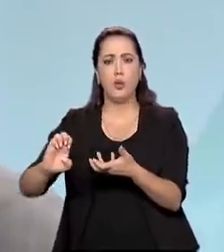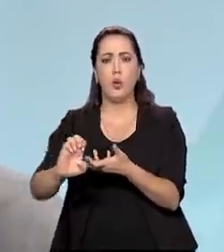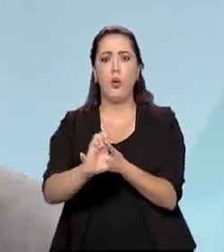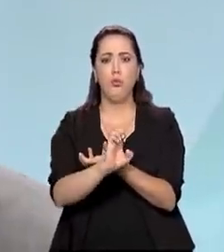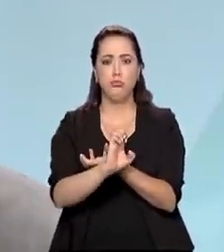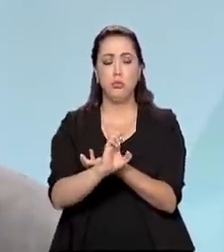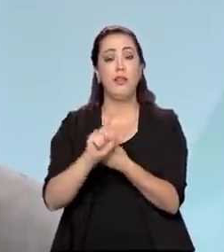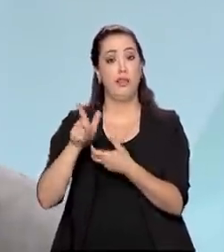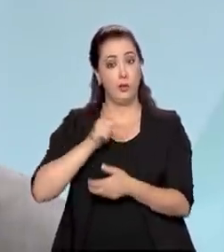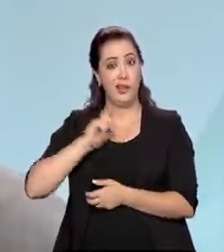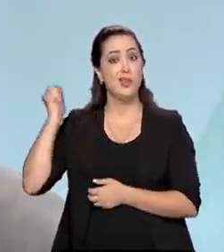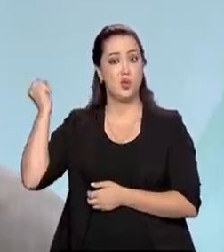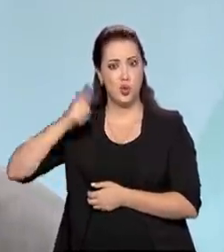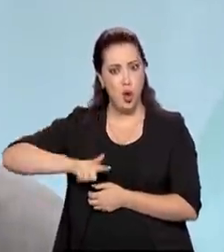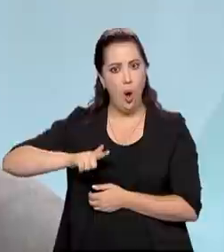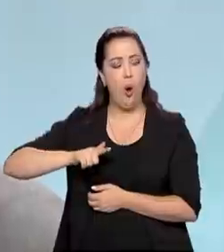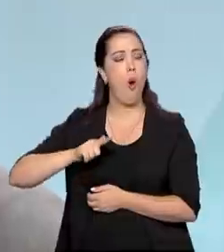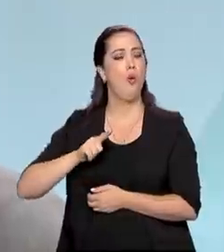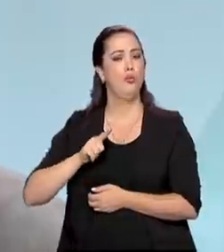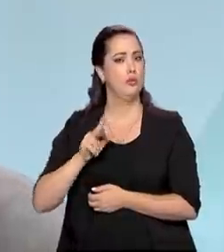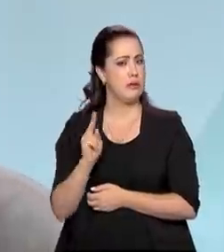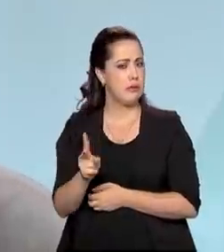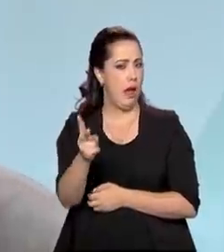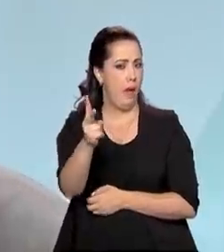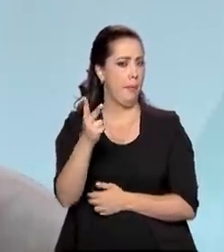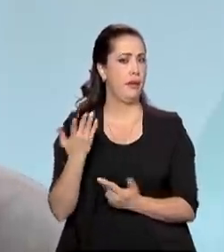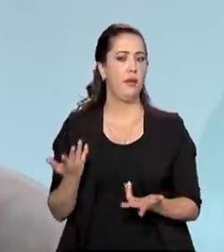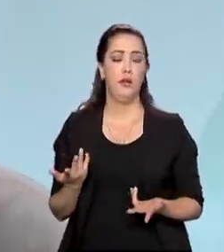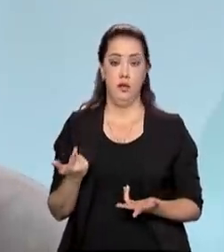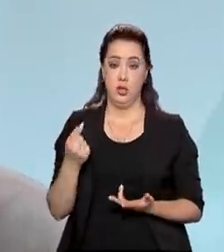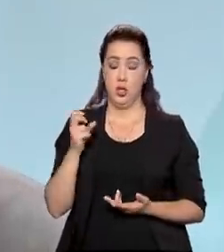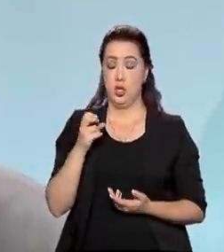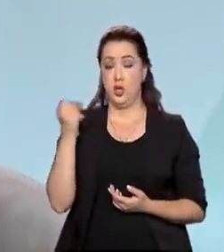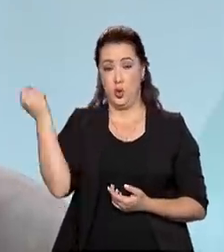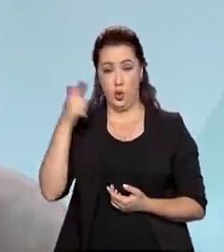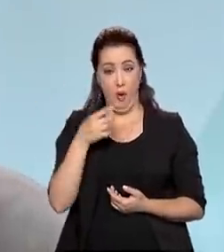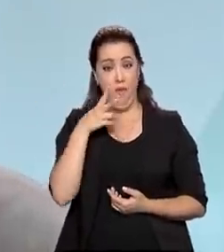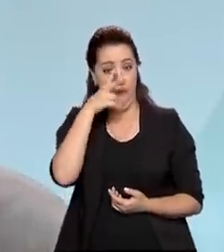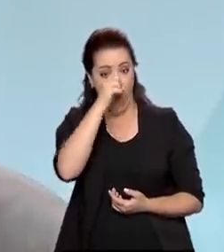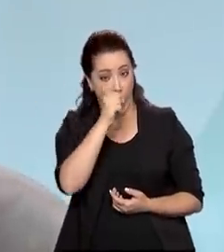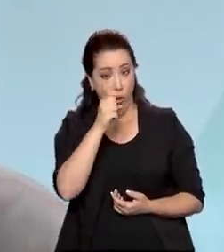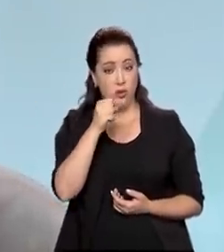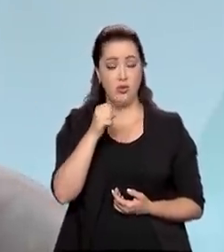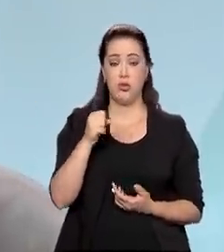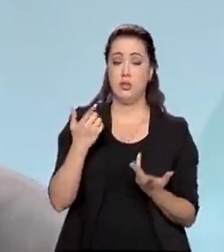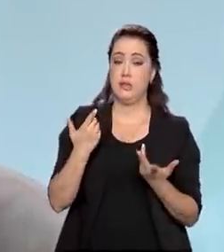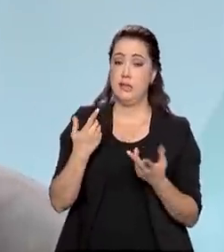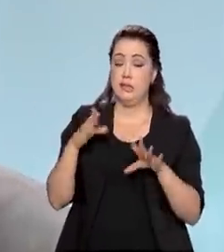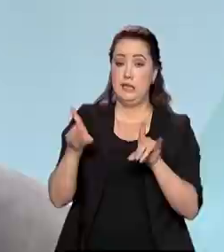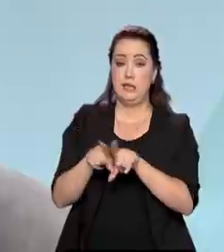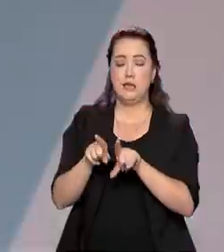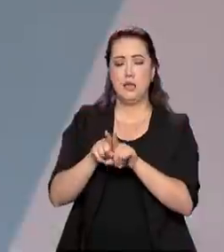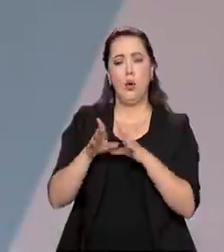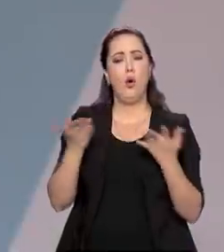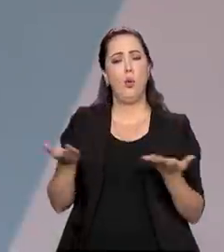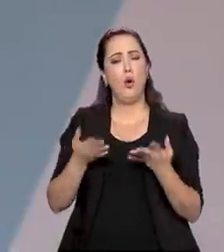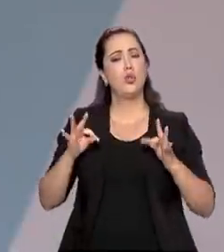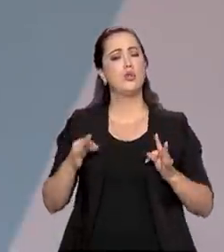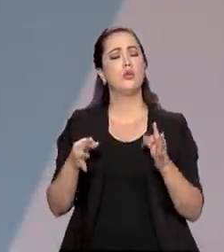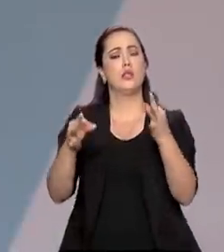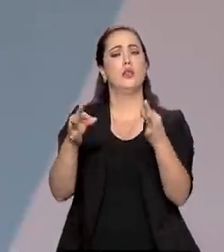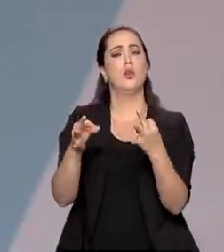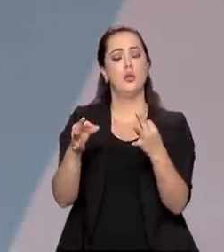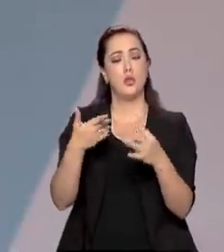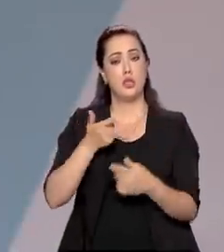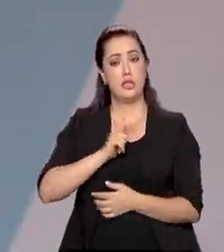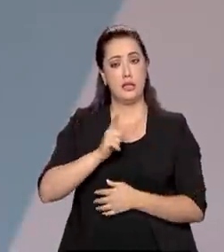irradiação solar. Então, com o desenvolvimento tecnológico das